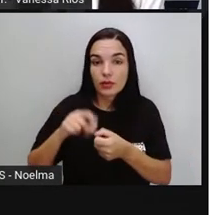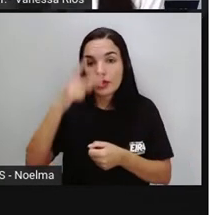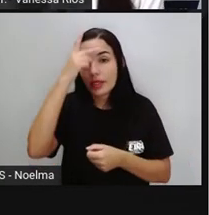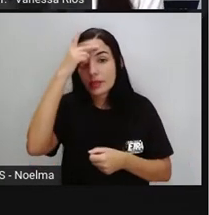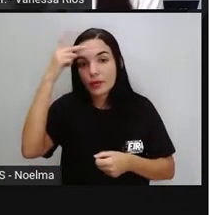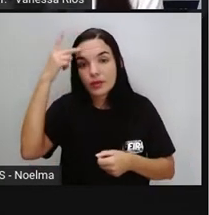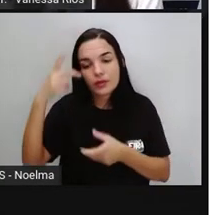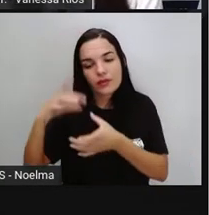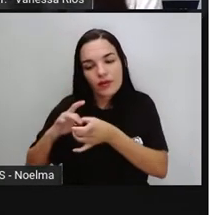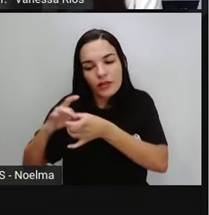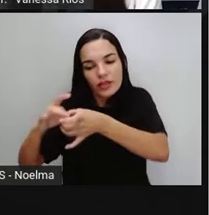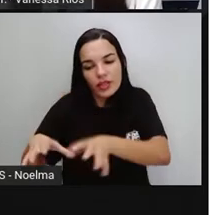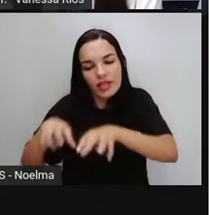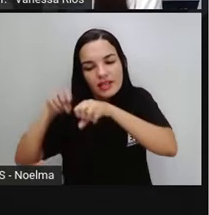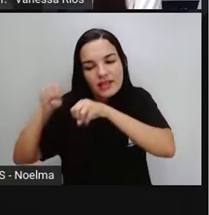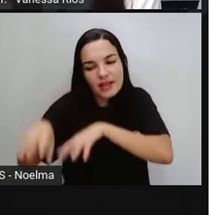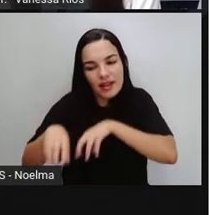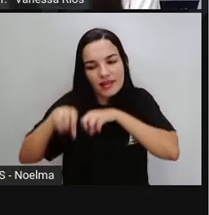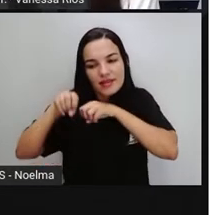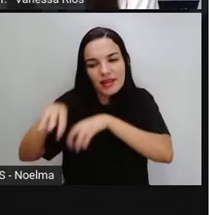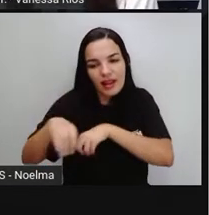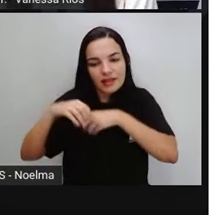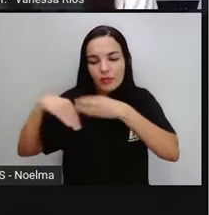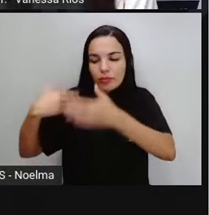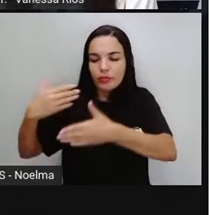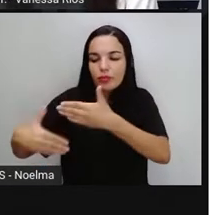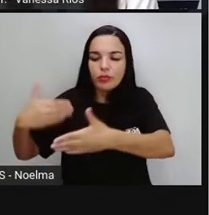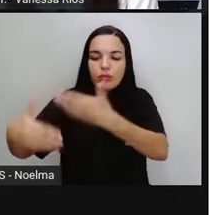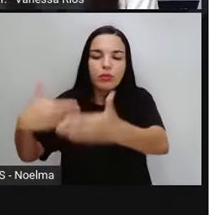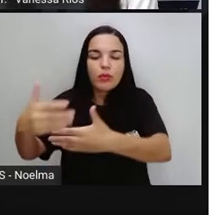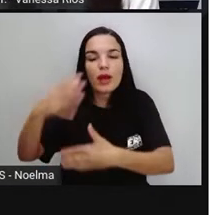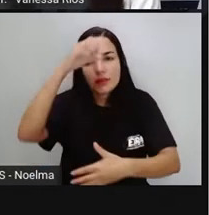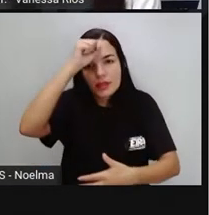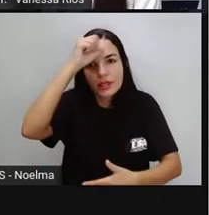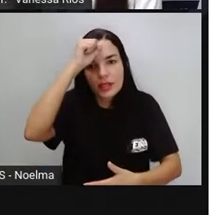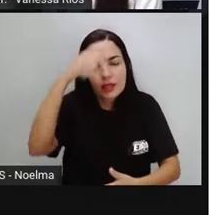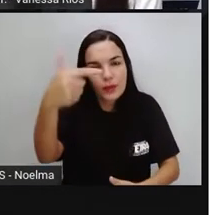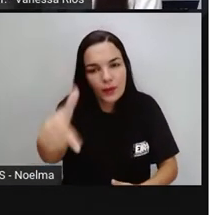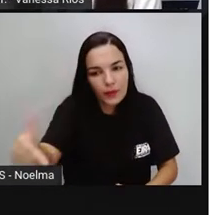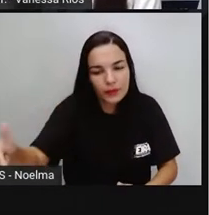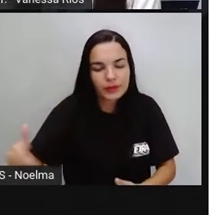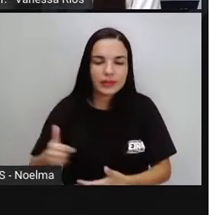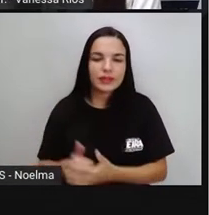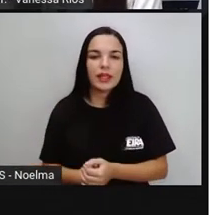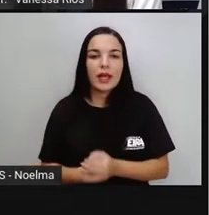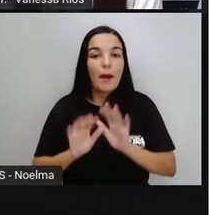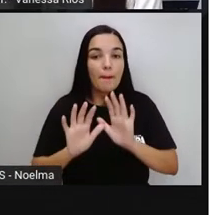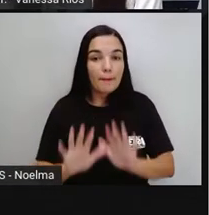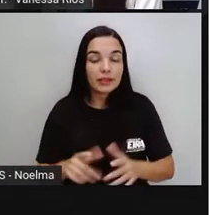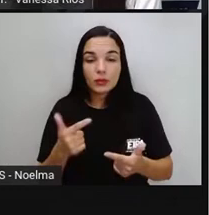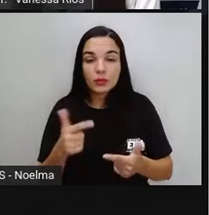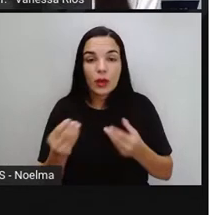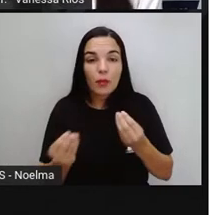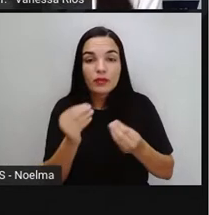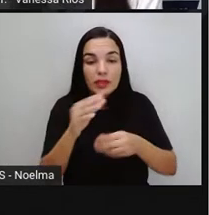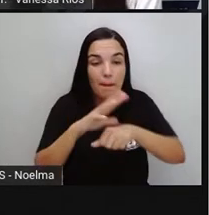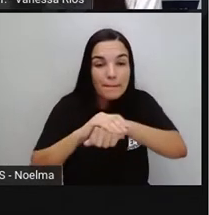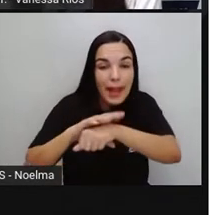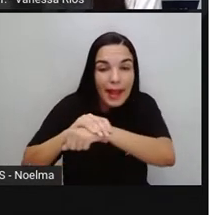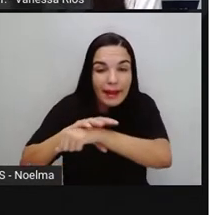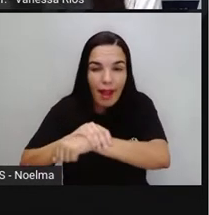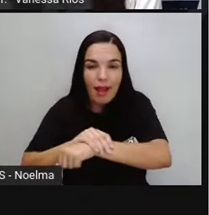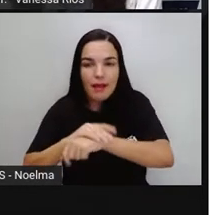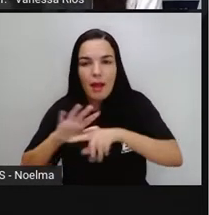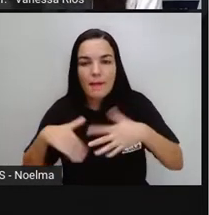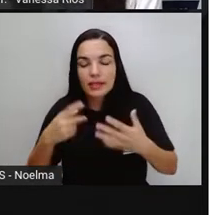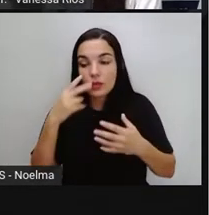deixando, ensinando, passando de geração em geração, mas não existem de forma concreta, existem de forma